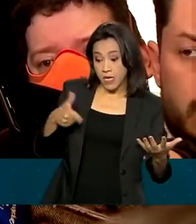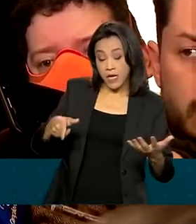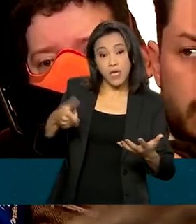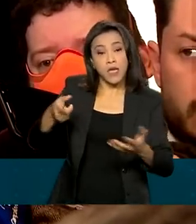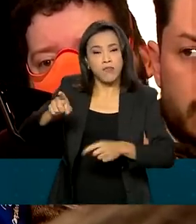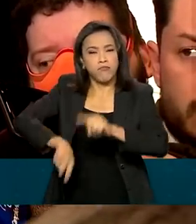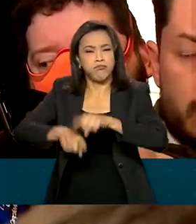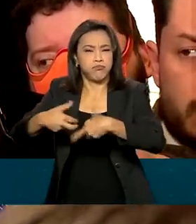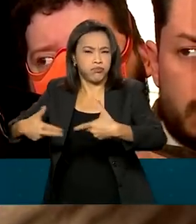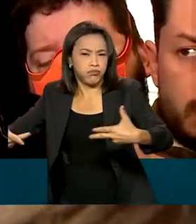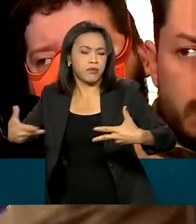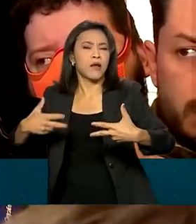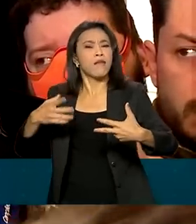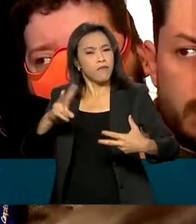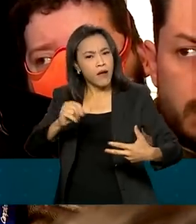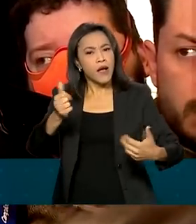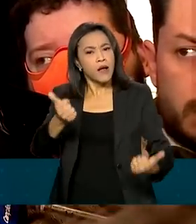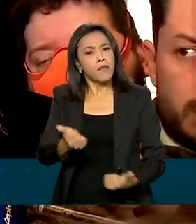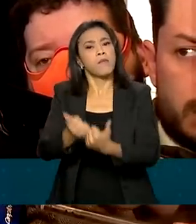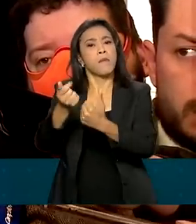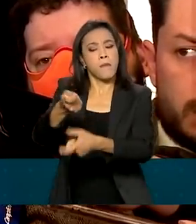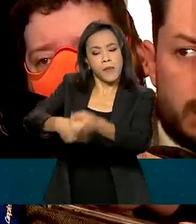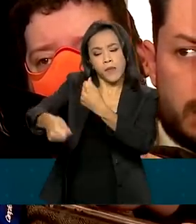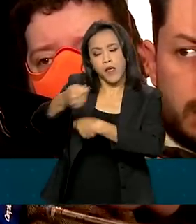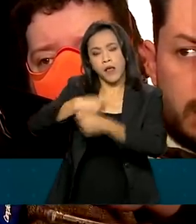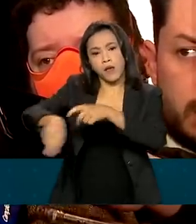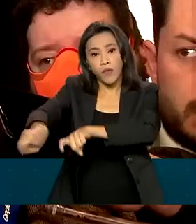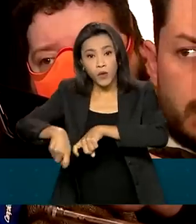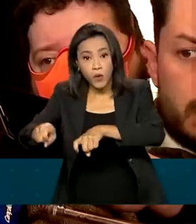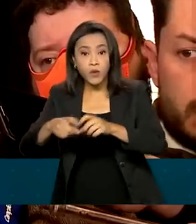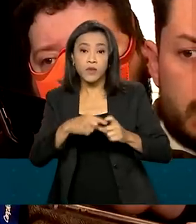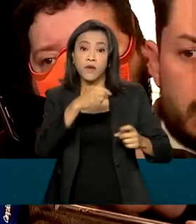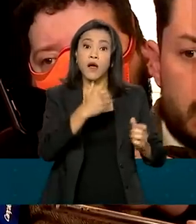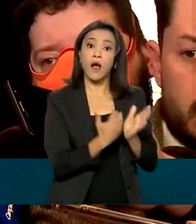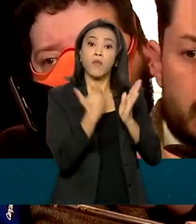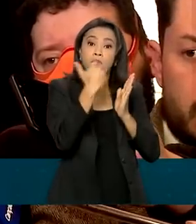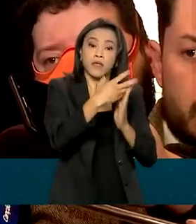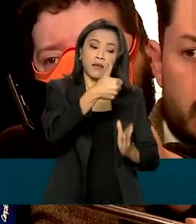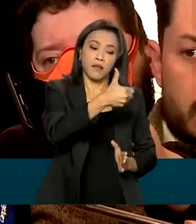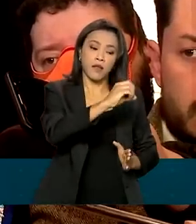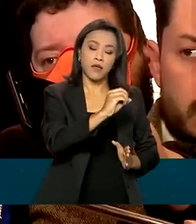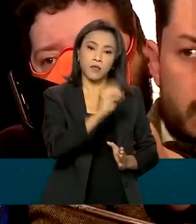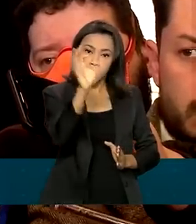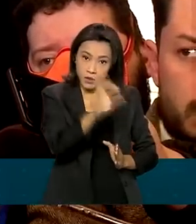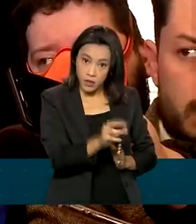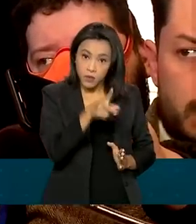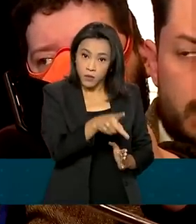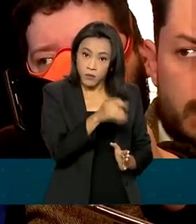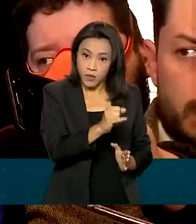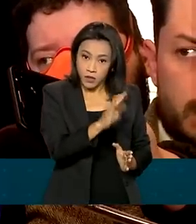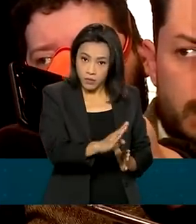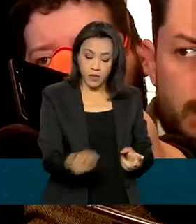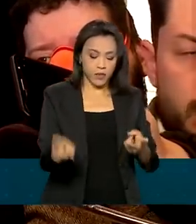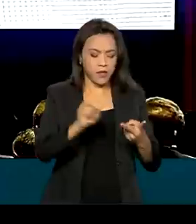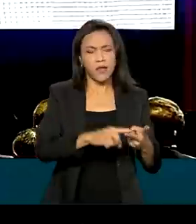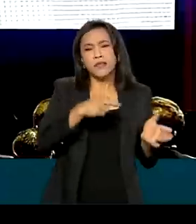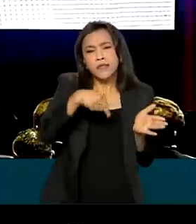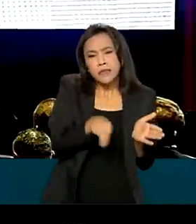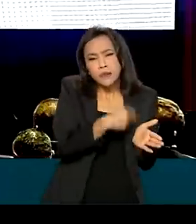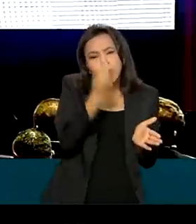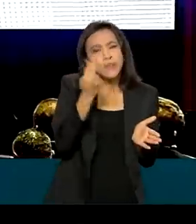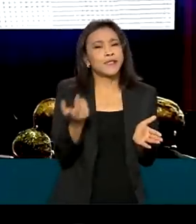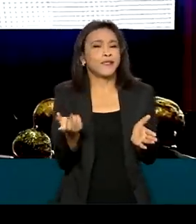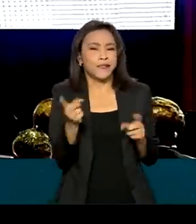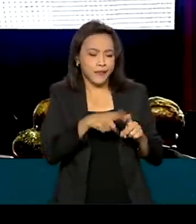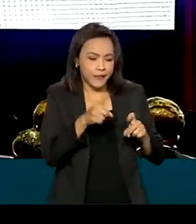agronegócio, vai crescer em torno de 10 a 20% do PIB. Nós teremos a medicina, a telemedicina, cirurgia à distância. Dos